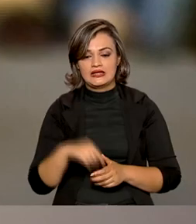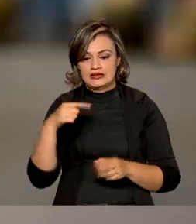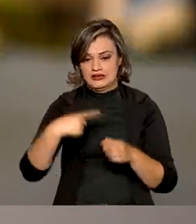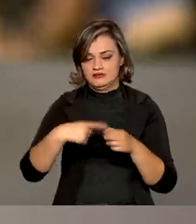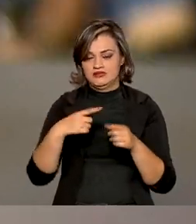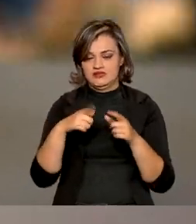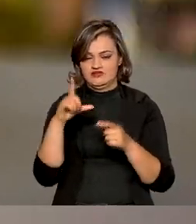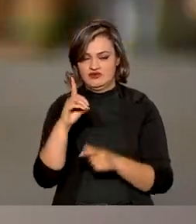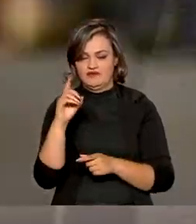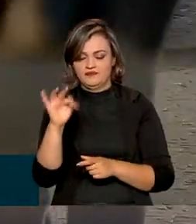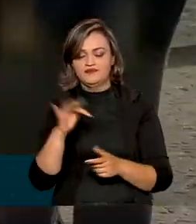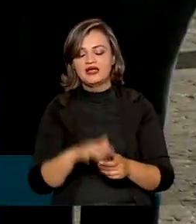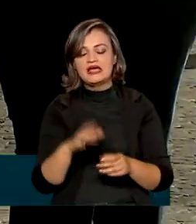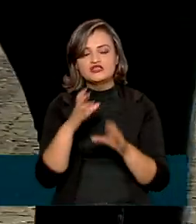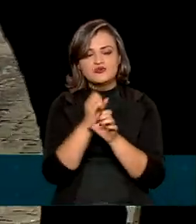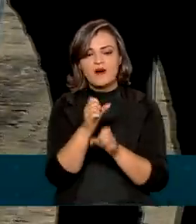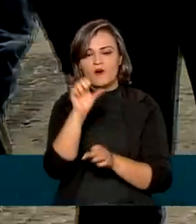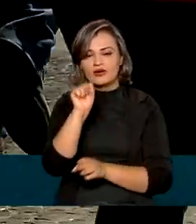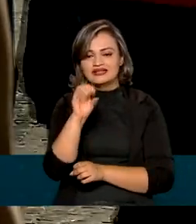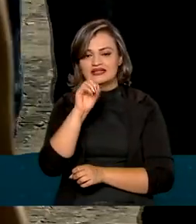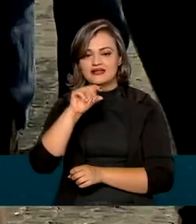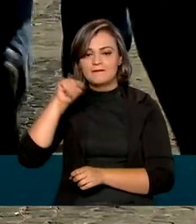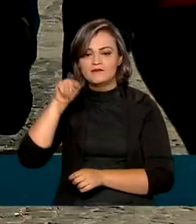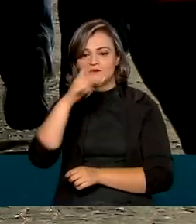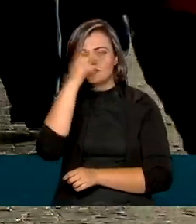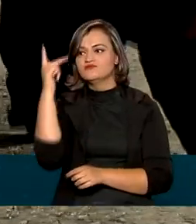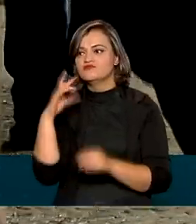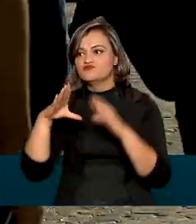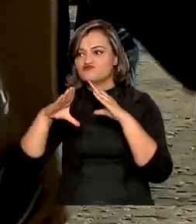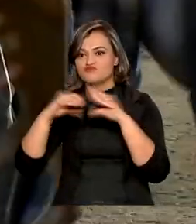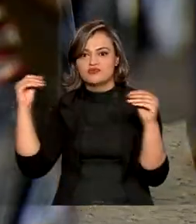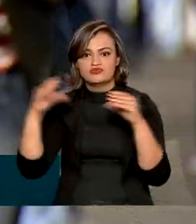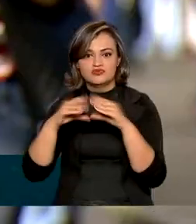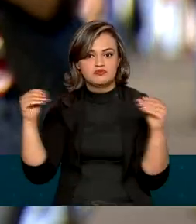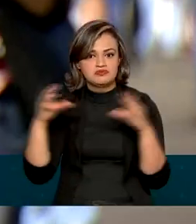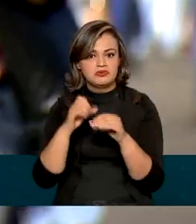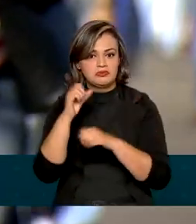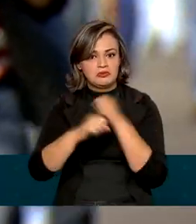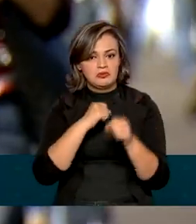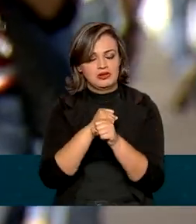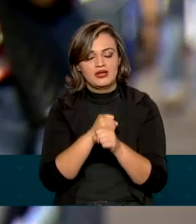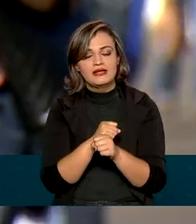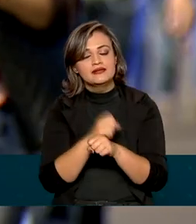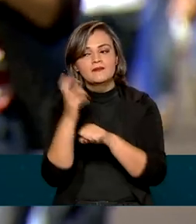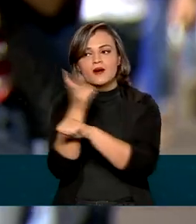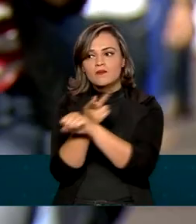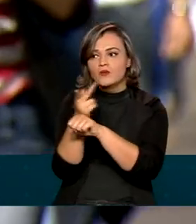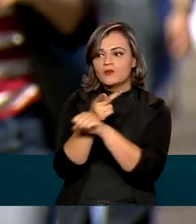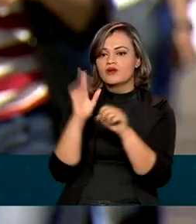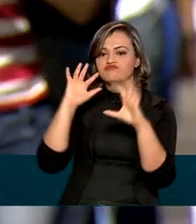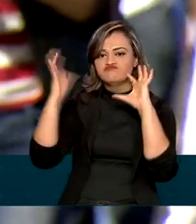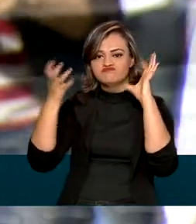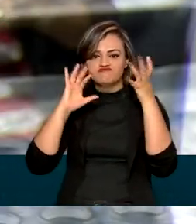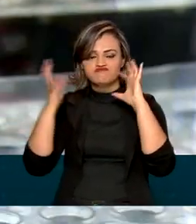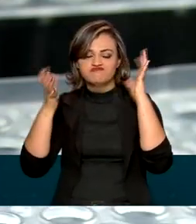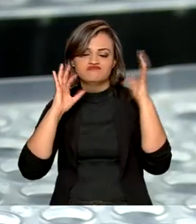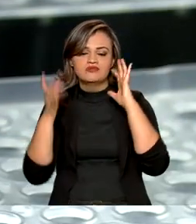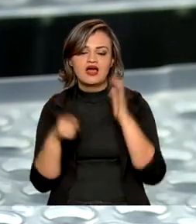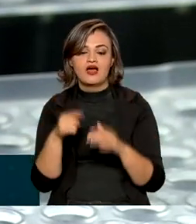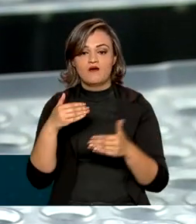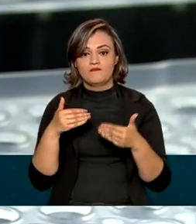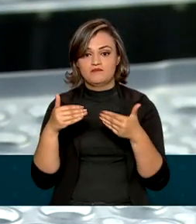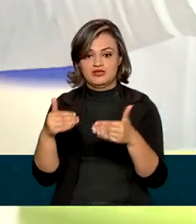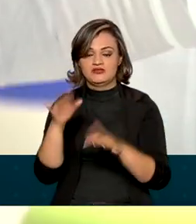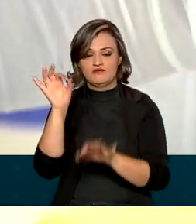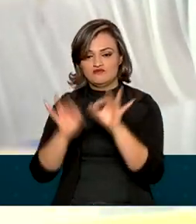80 mil pessoas desaparecem todos os anos no Brasil. Para ajudar na solução desses casos, o